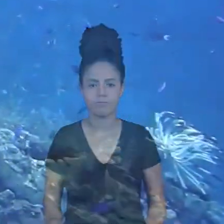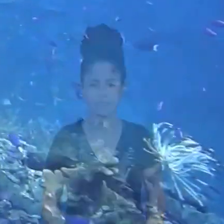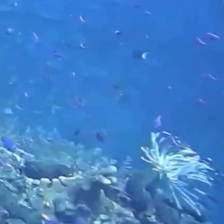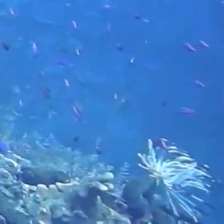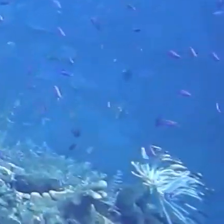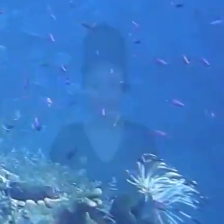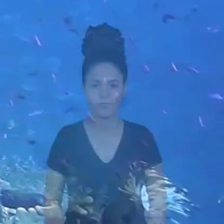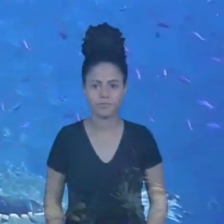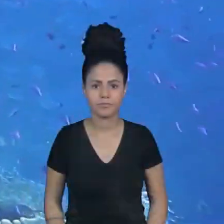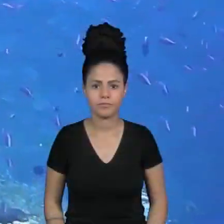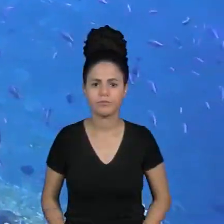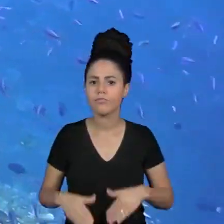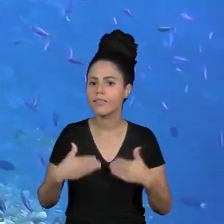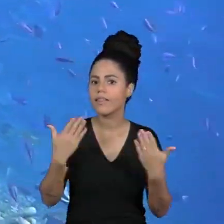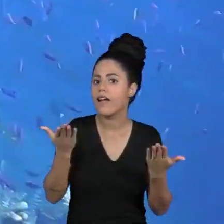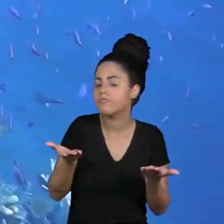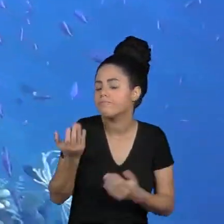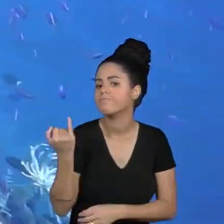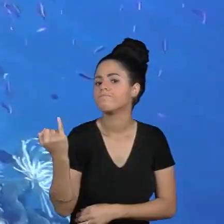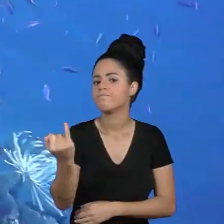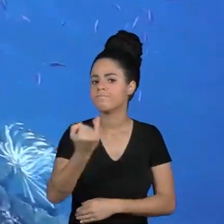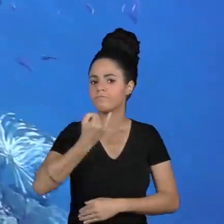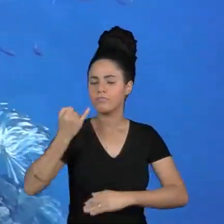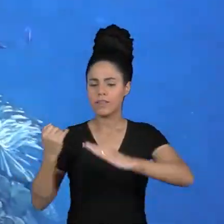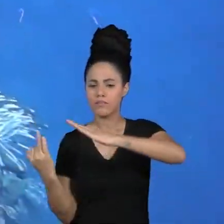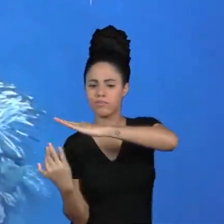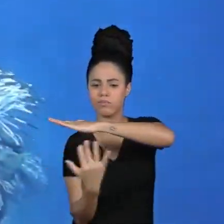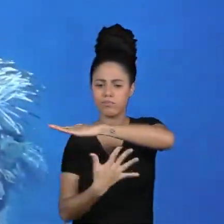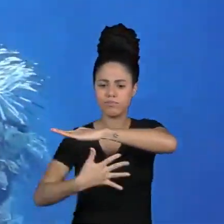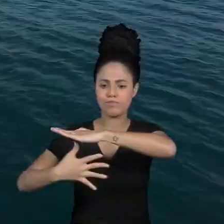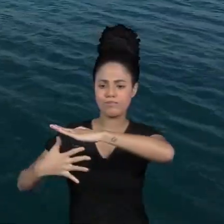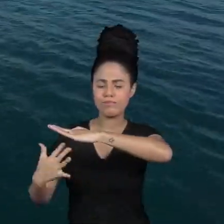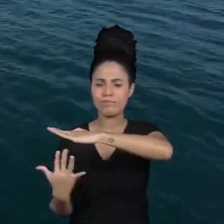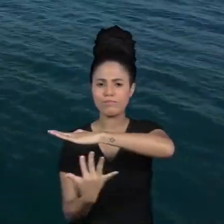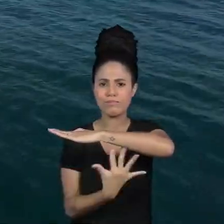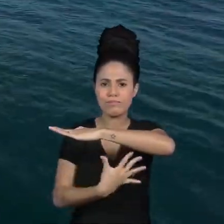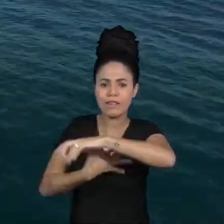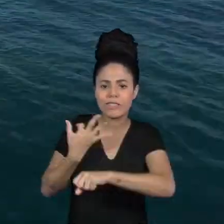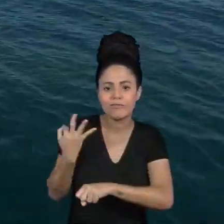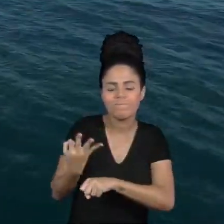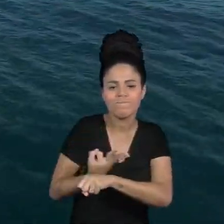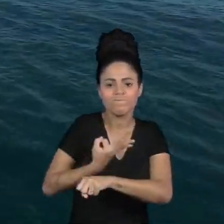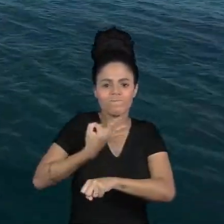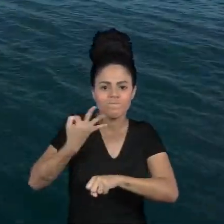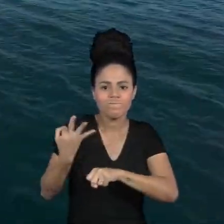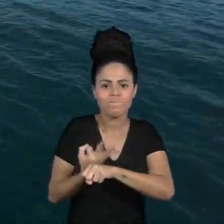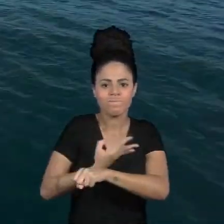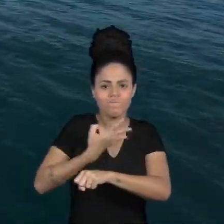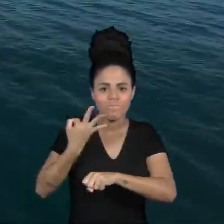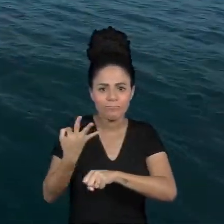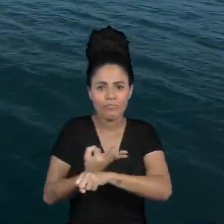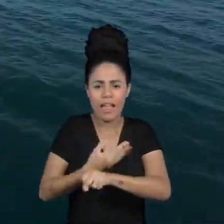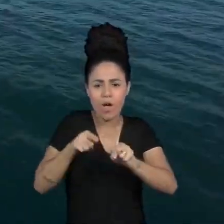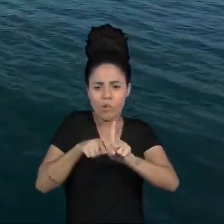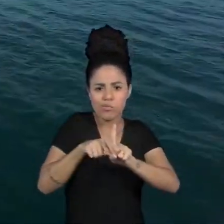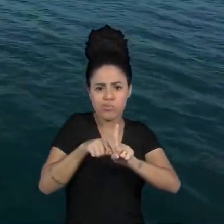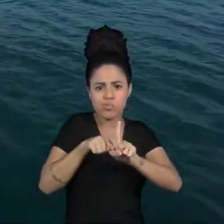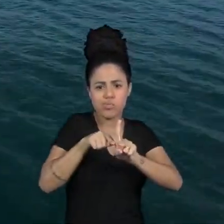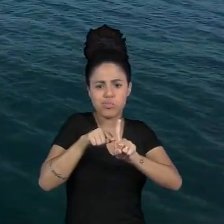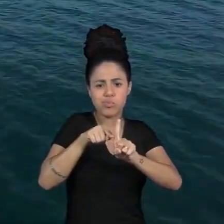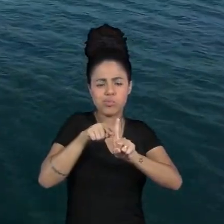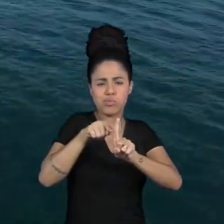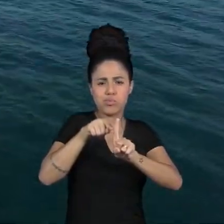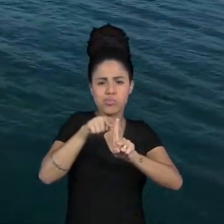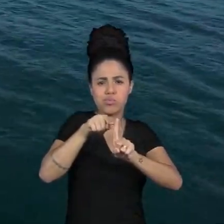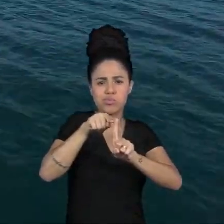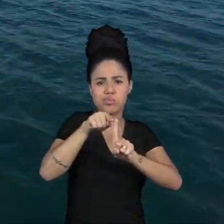apesar da importância os recifes vêm sofrendo com a elevação da temperatura da água em todo o mundo para tentar